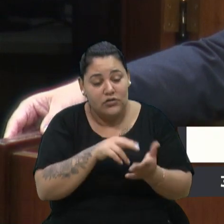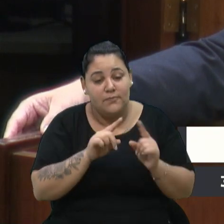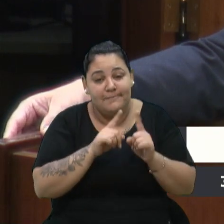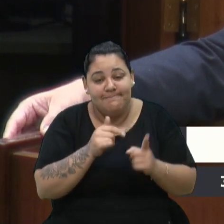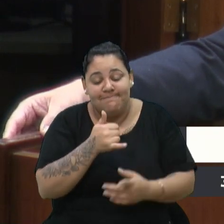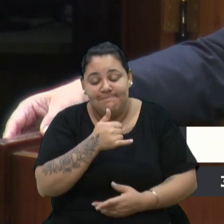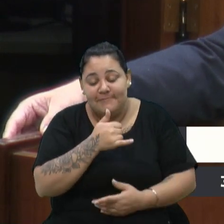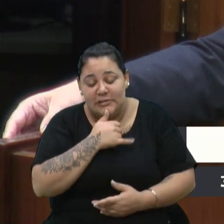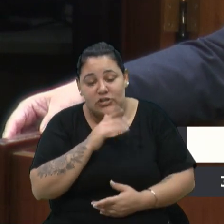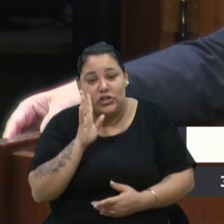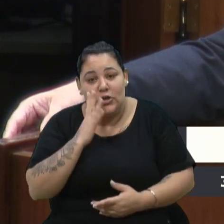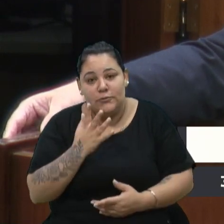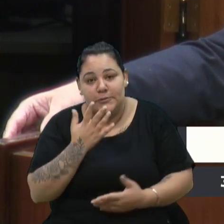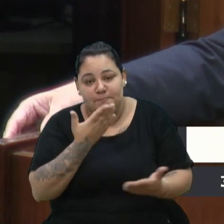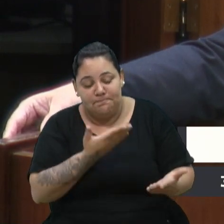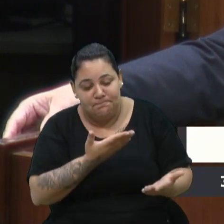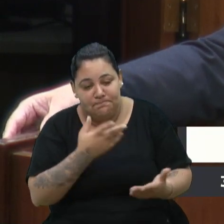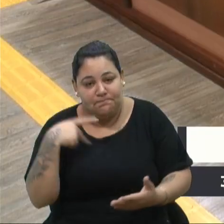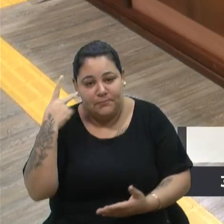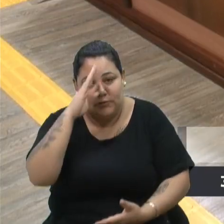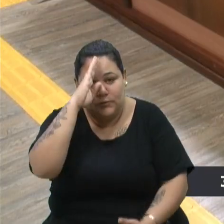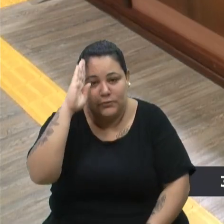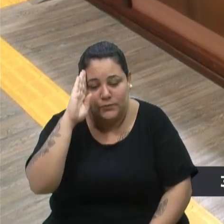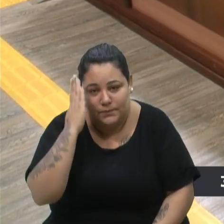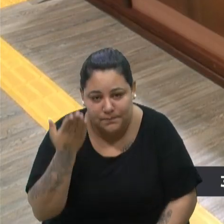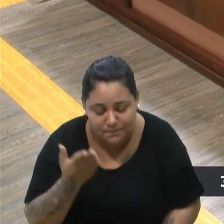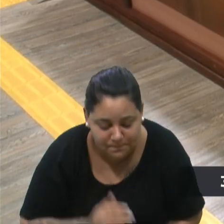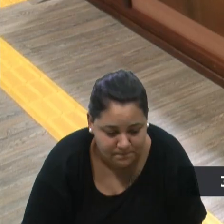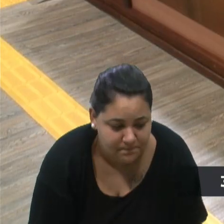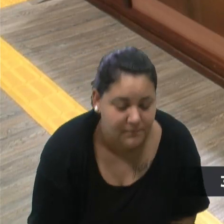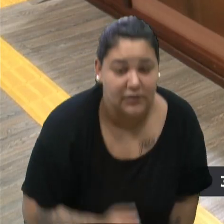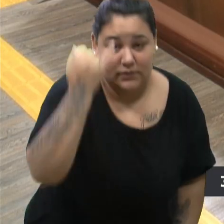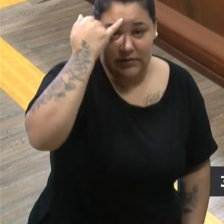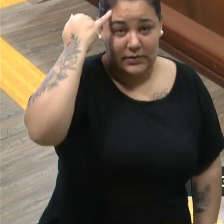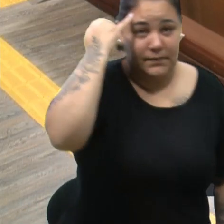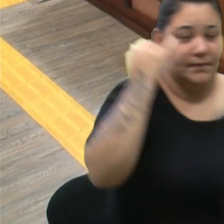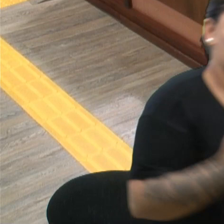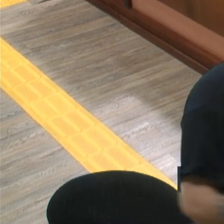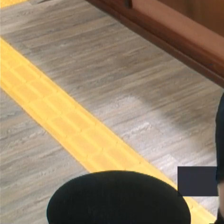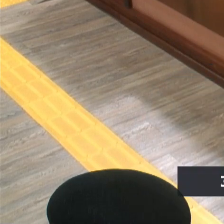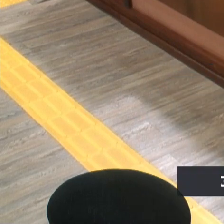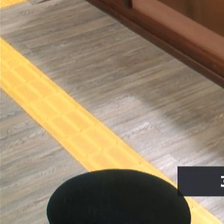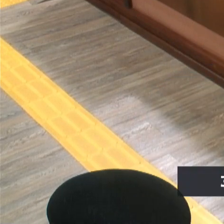uma pena que isso tenha acontecido. Seu aparte, vereador Dambrossa. Os trabalhos de Pouca Dória e para o aparte.